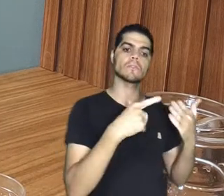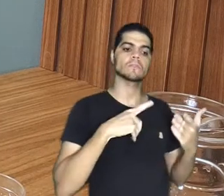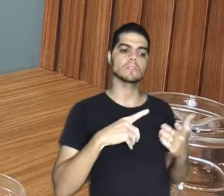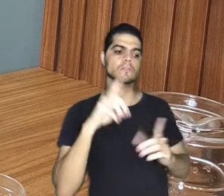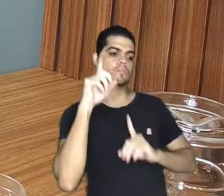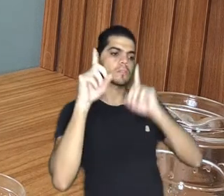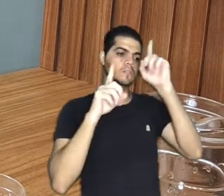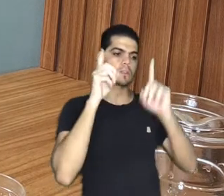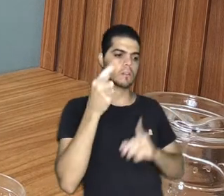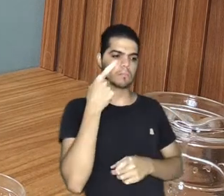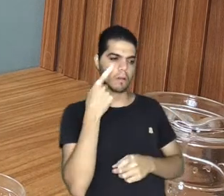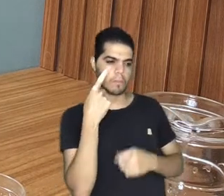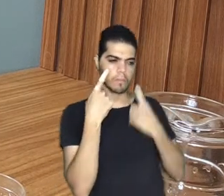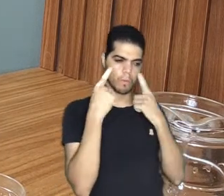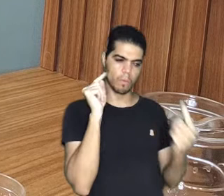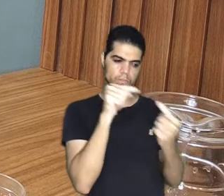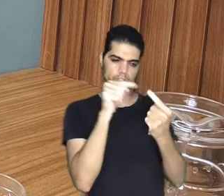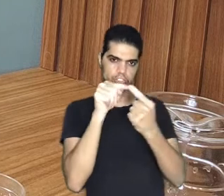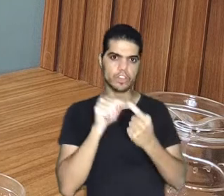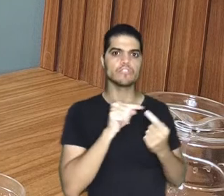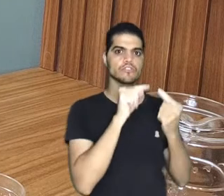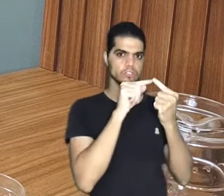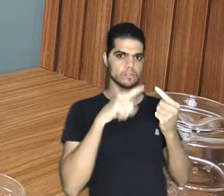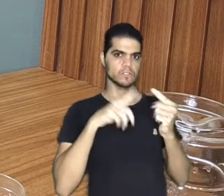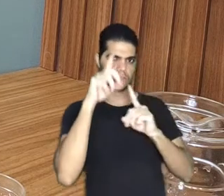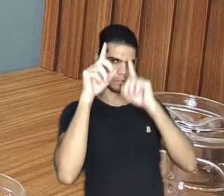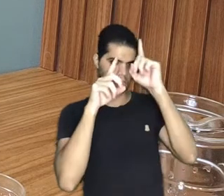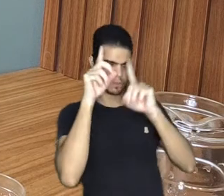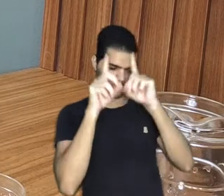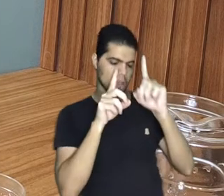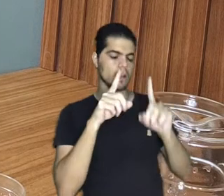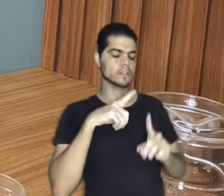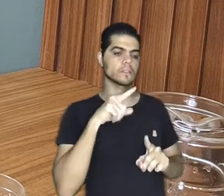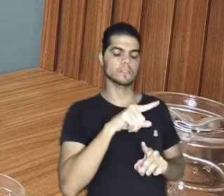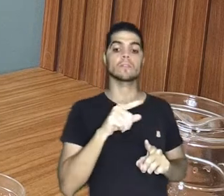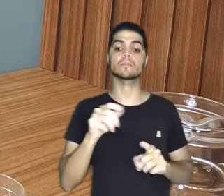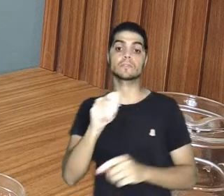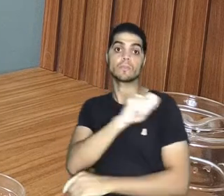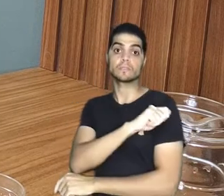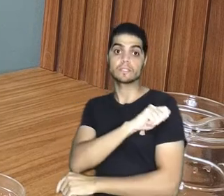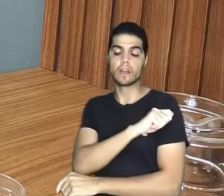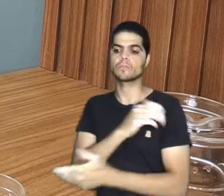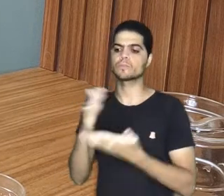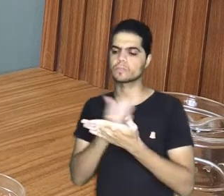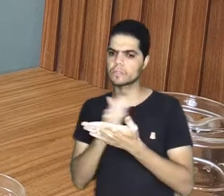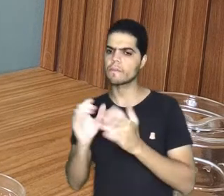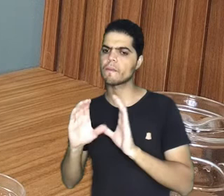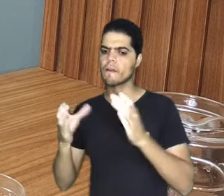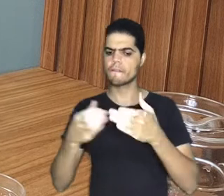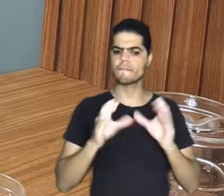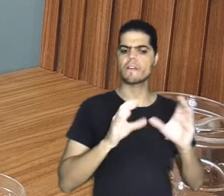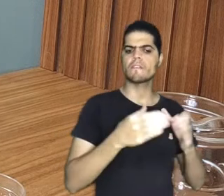intenções à parte, com muitas ideias no fundo, e assim rapidamente os alunos conseguem também se sentir